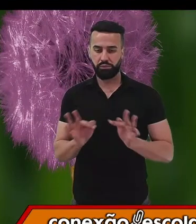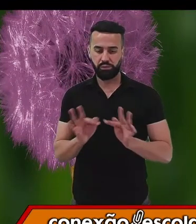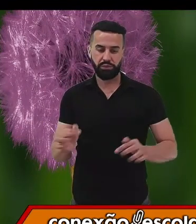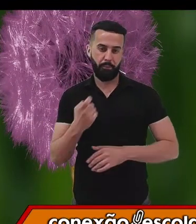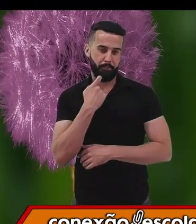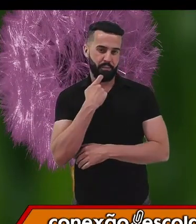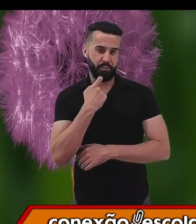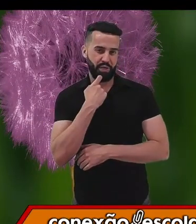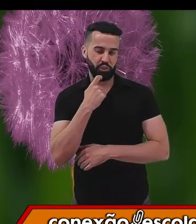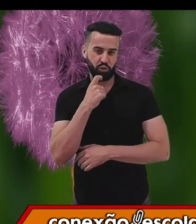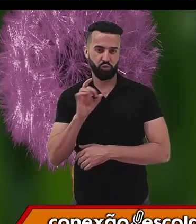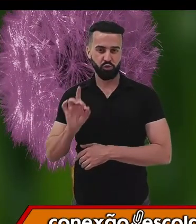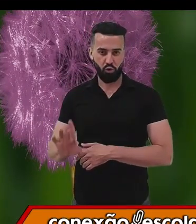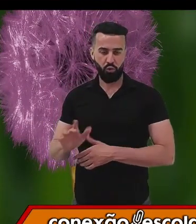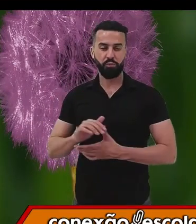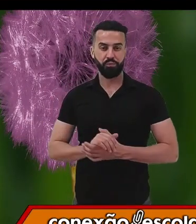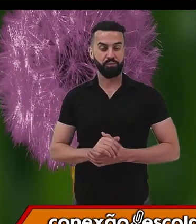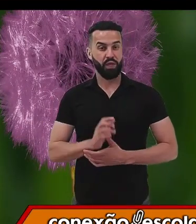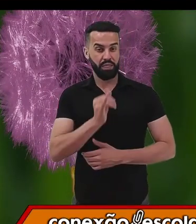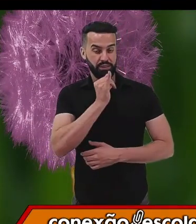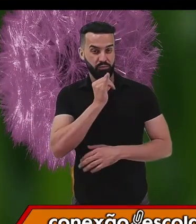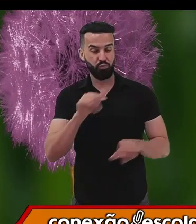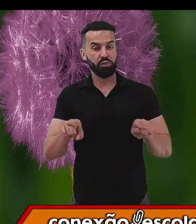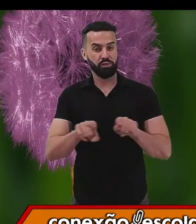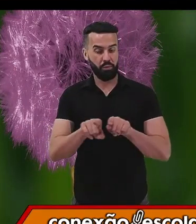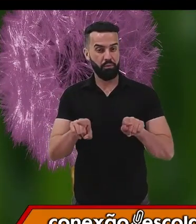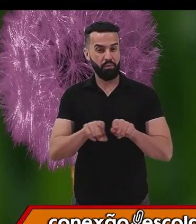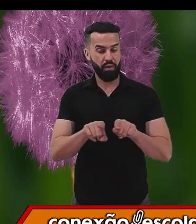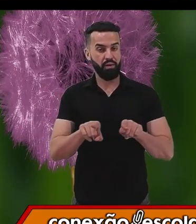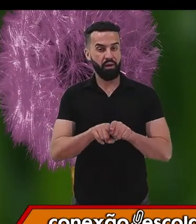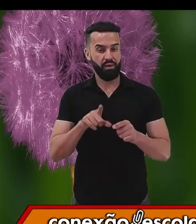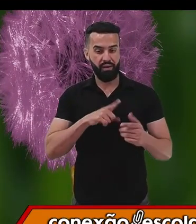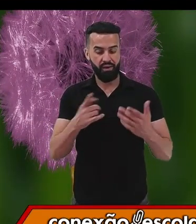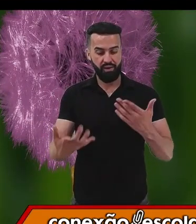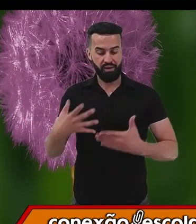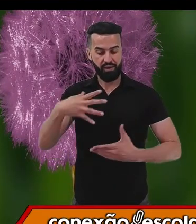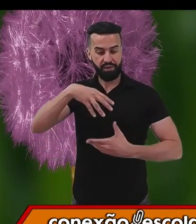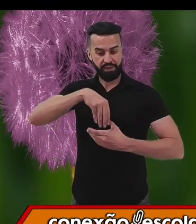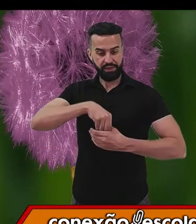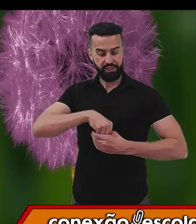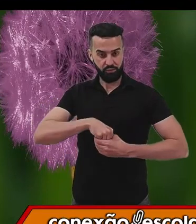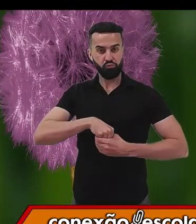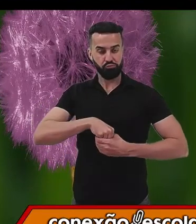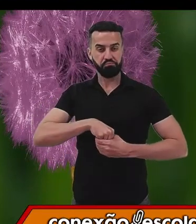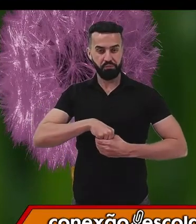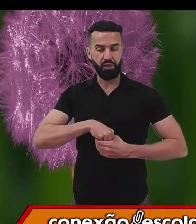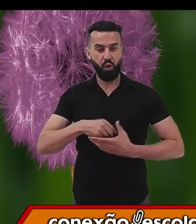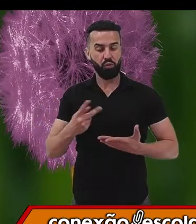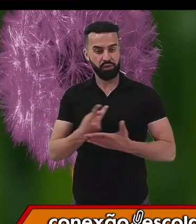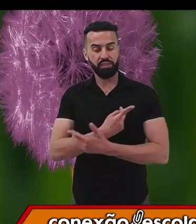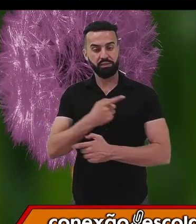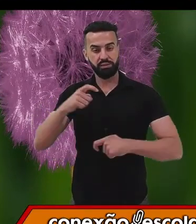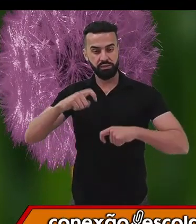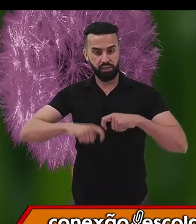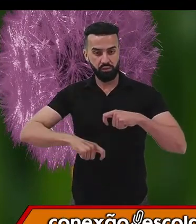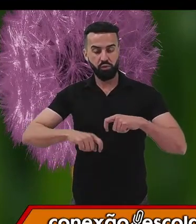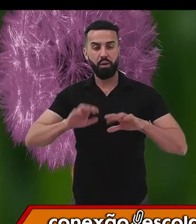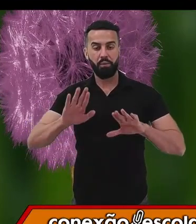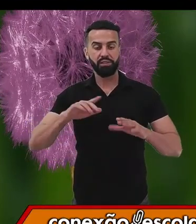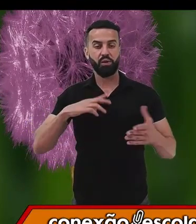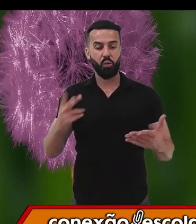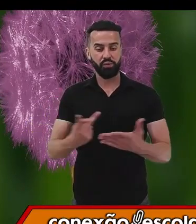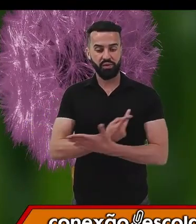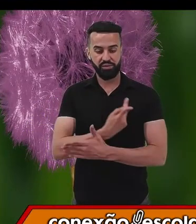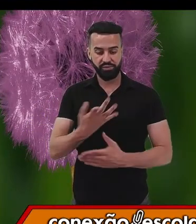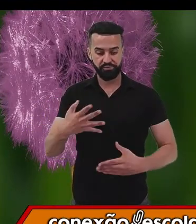existem casos também em que a fecundação é interna, ou seja, há cópula, mas o desenvolvimento do embrião se